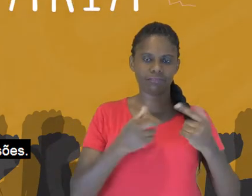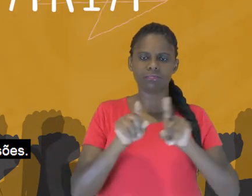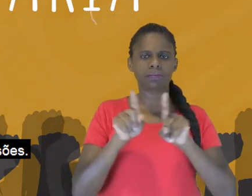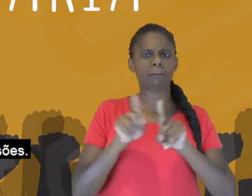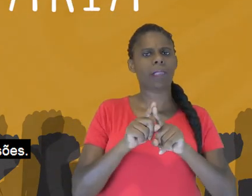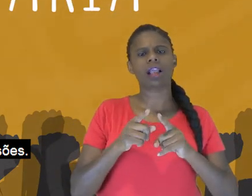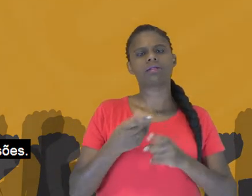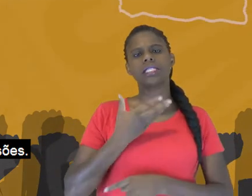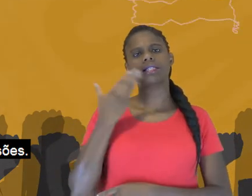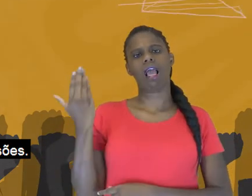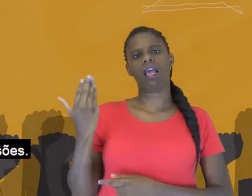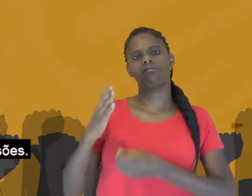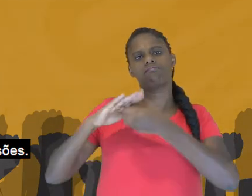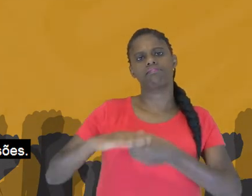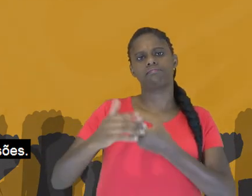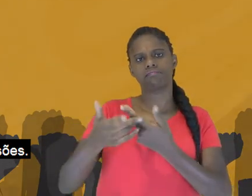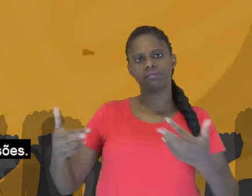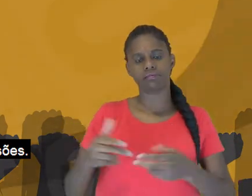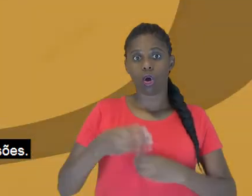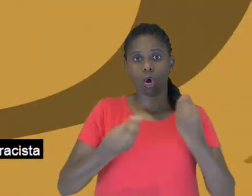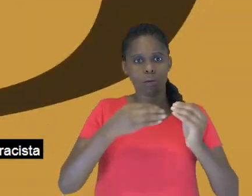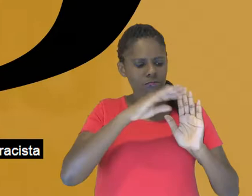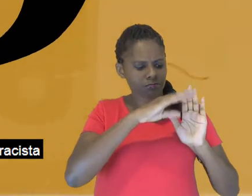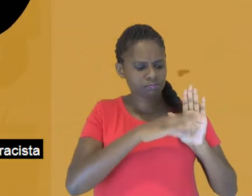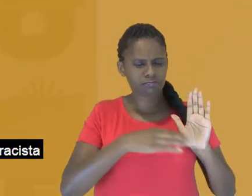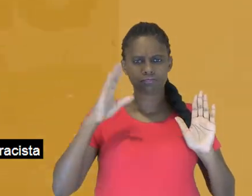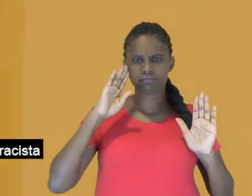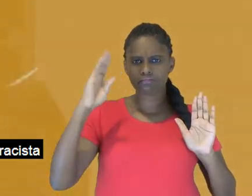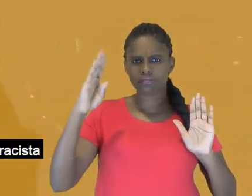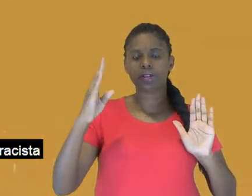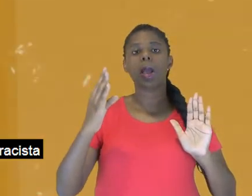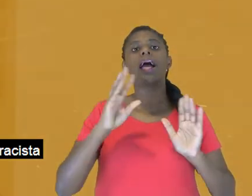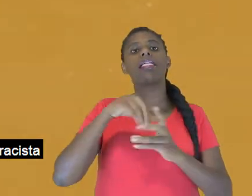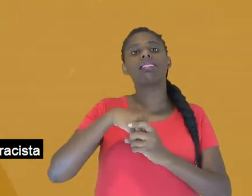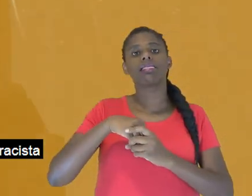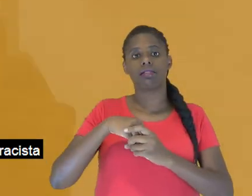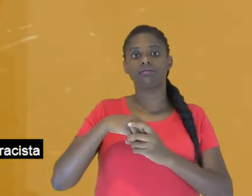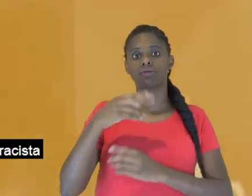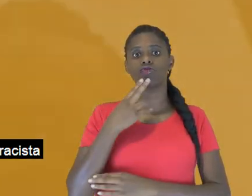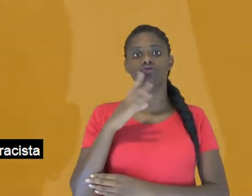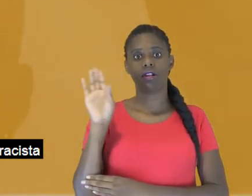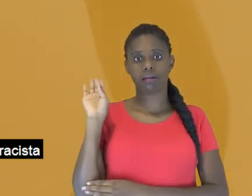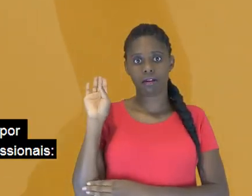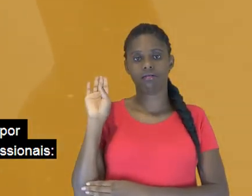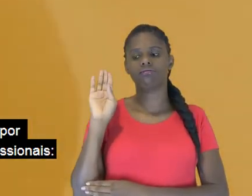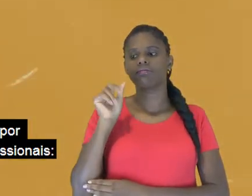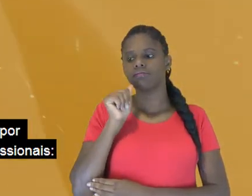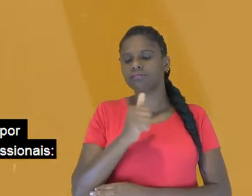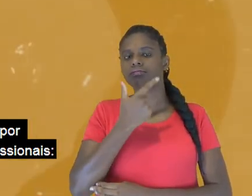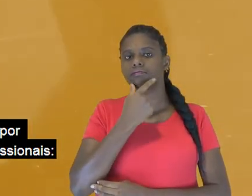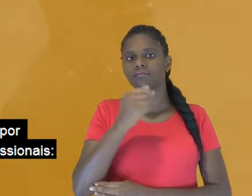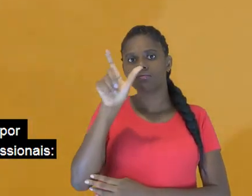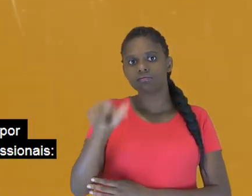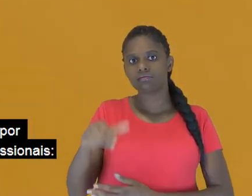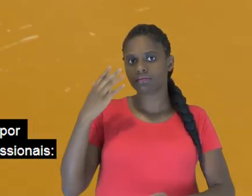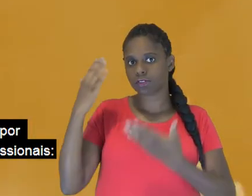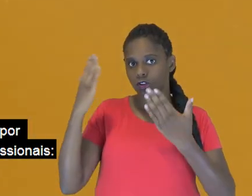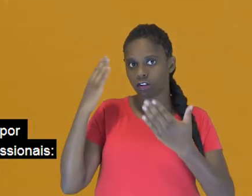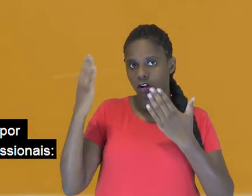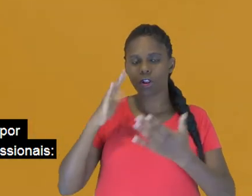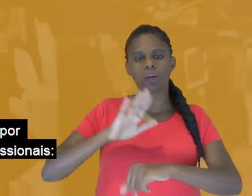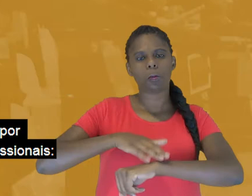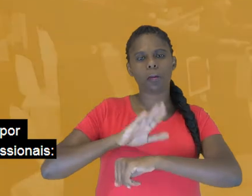igualitária e livre das opressões. Fundamentos para fazer uma psicologia antirracista podem ser encontrados no